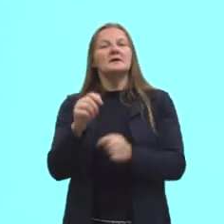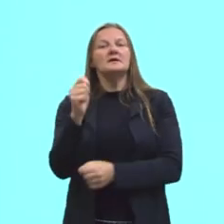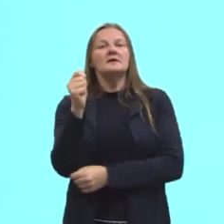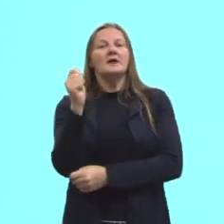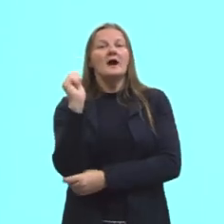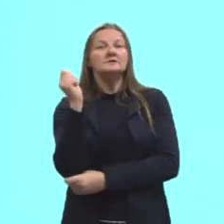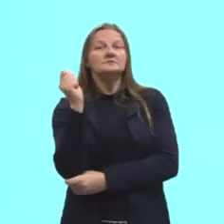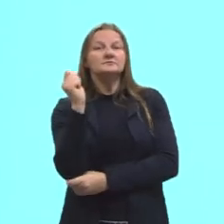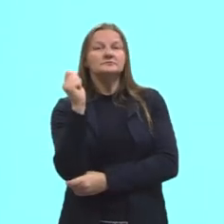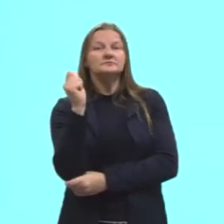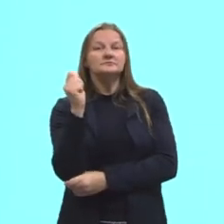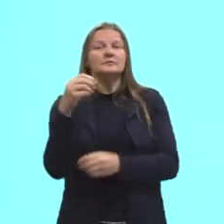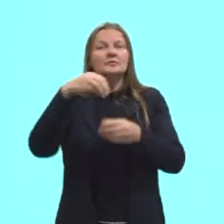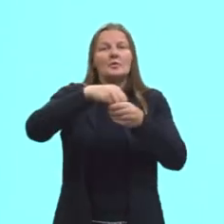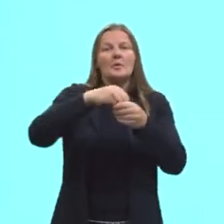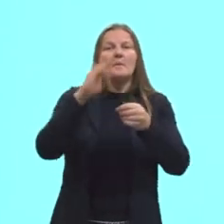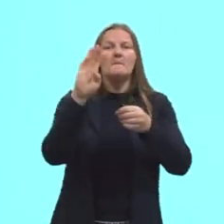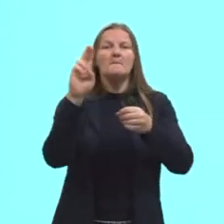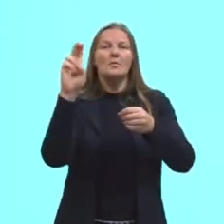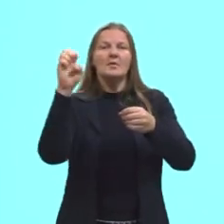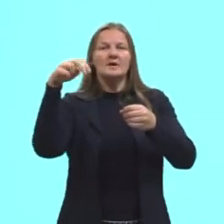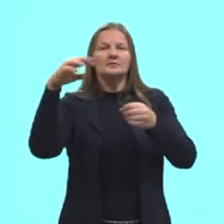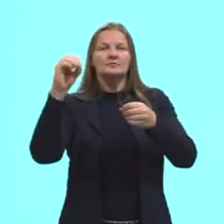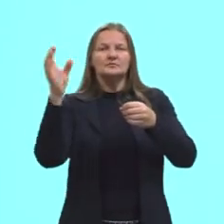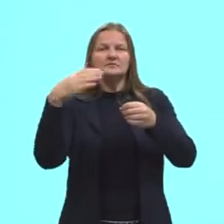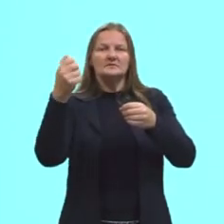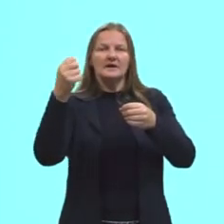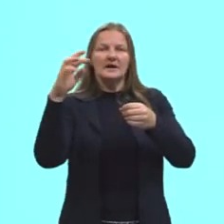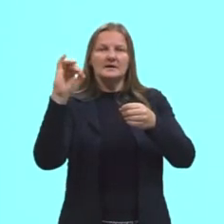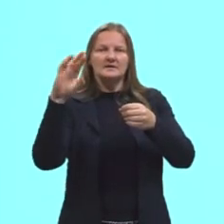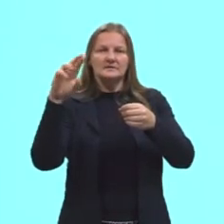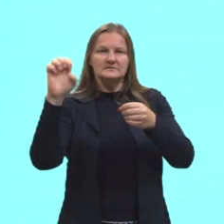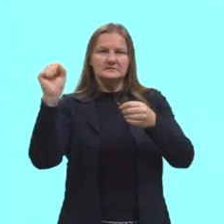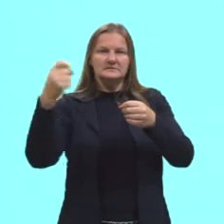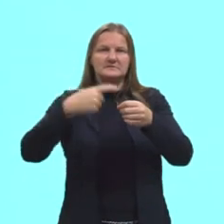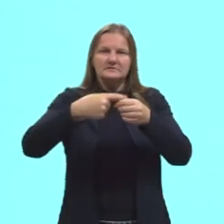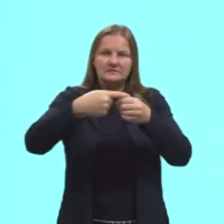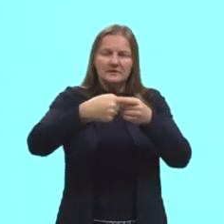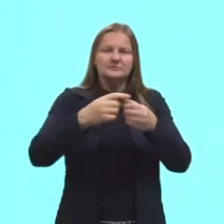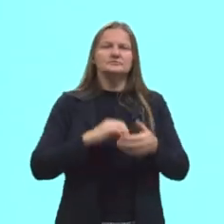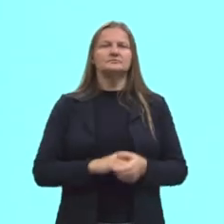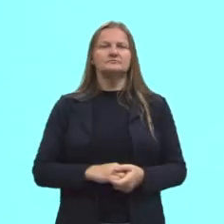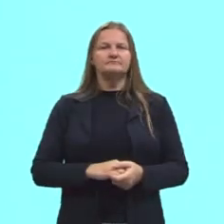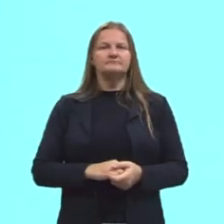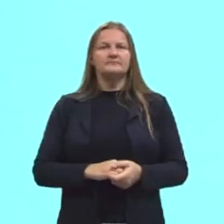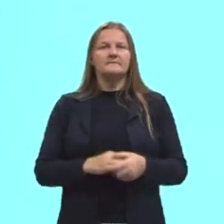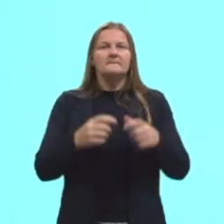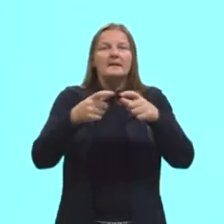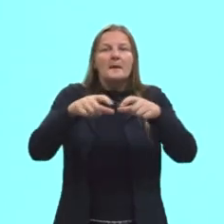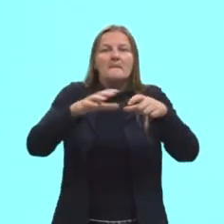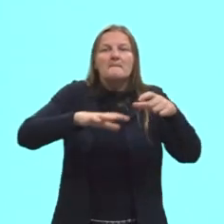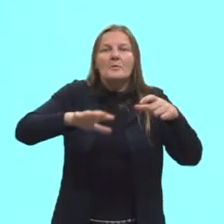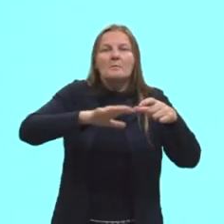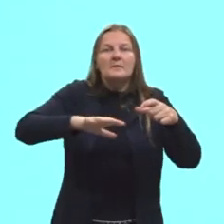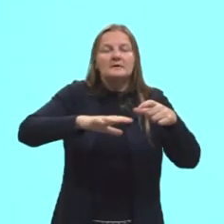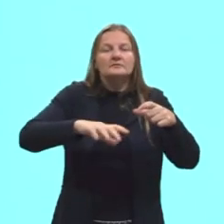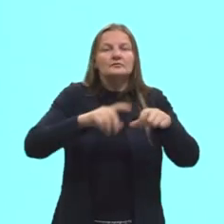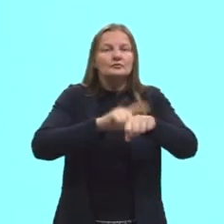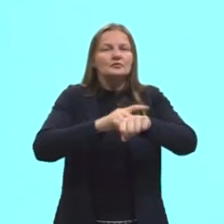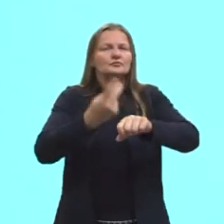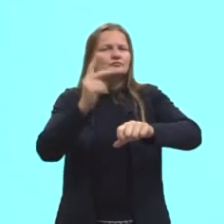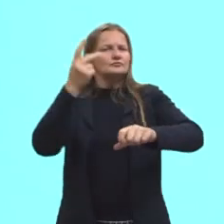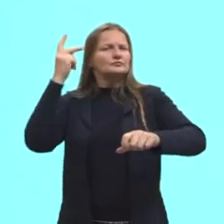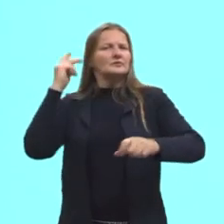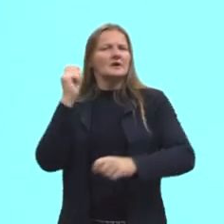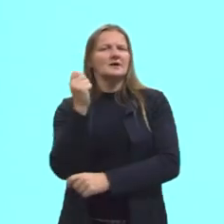uma ponte aqui do Rio de Janeiro para Buenos Aires. E, nessa época, o que a gente conhece como